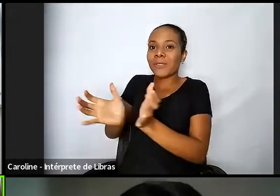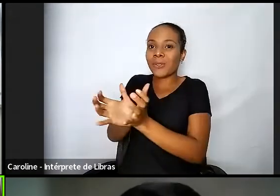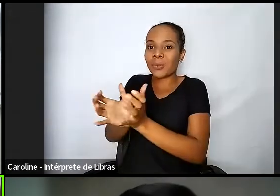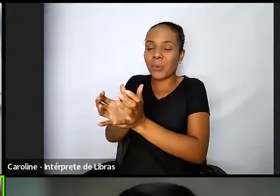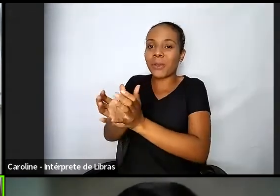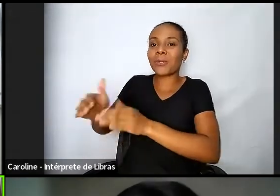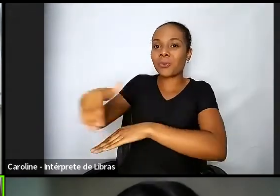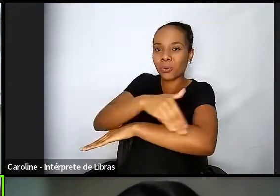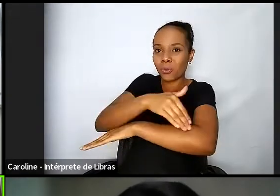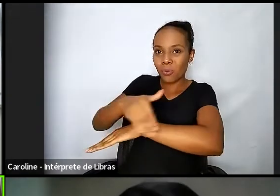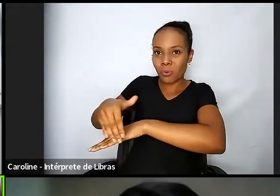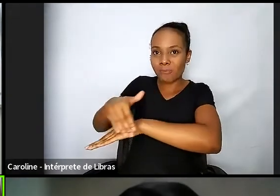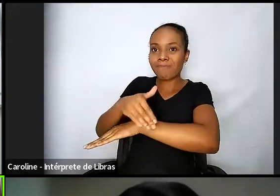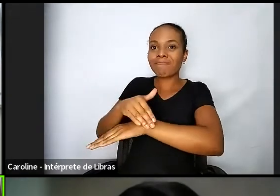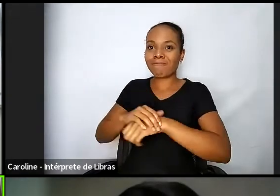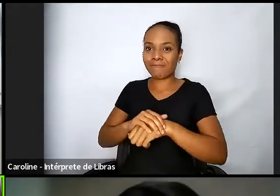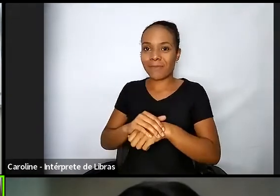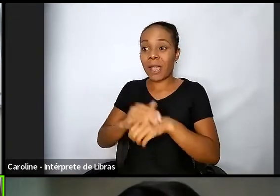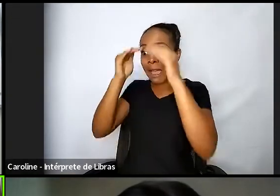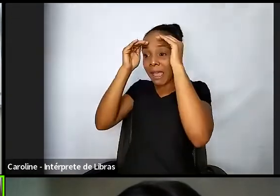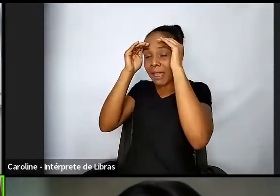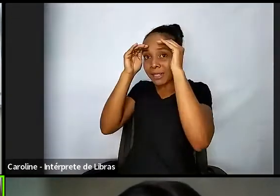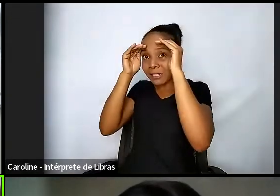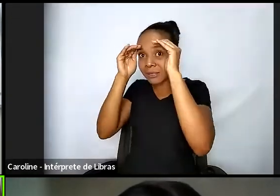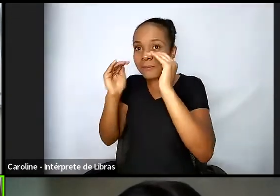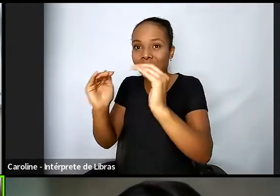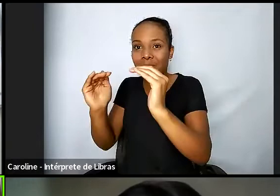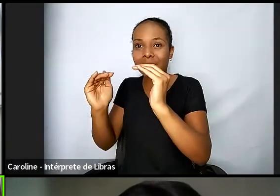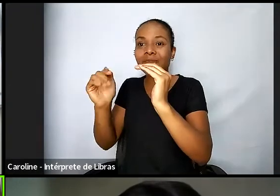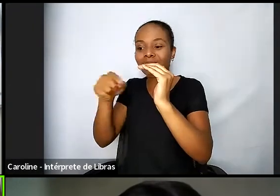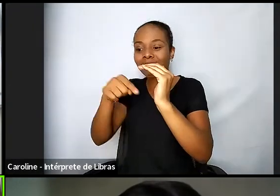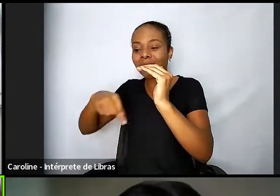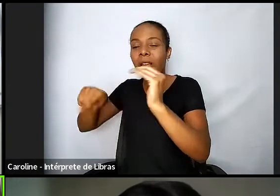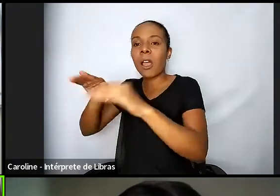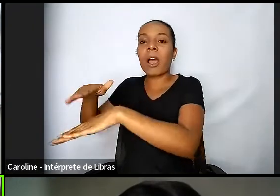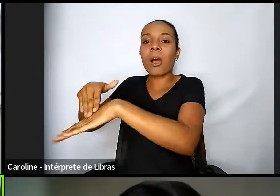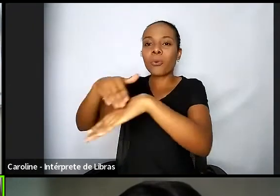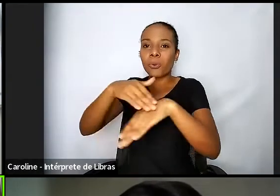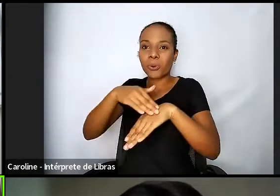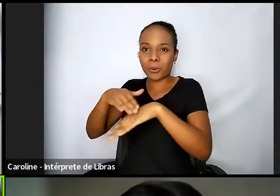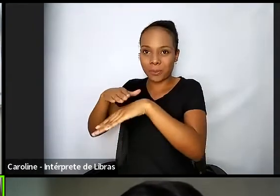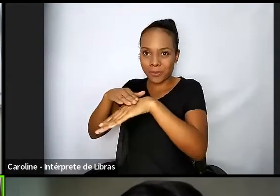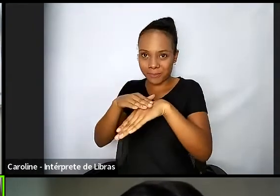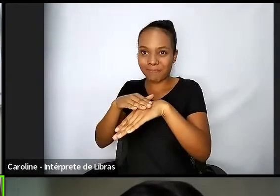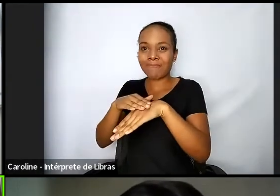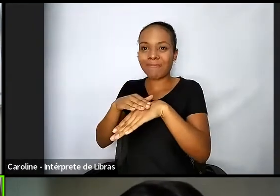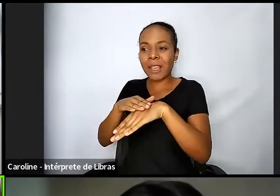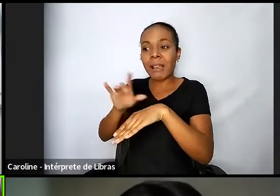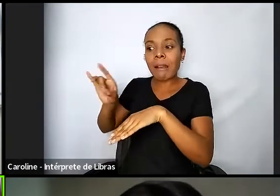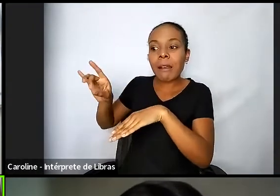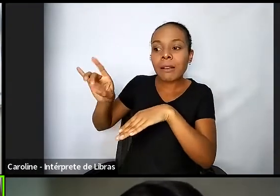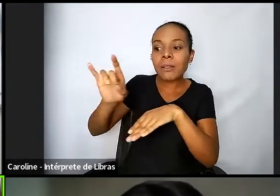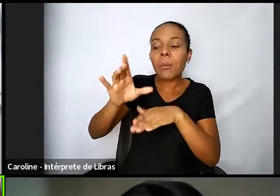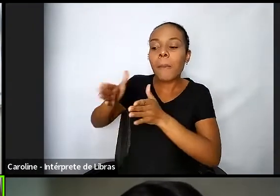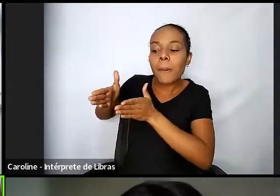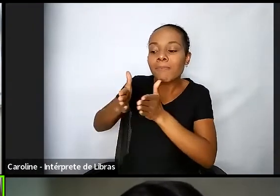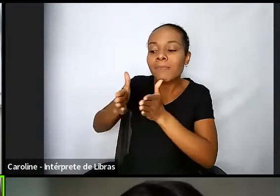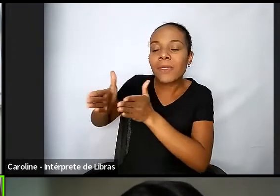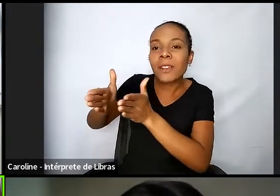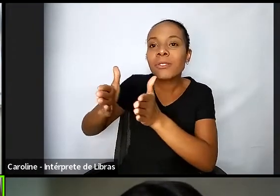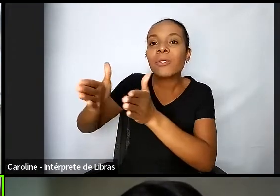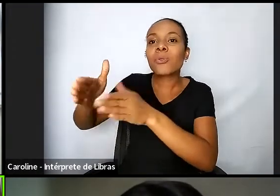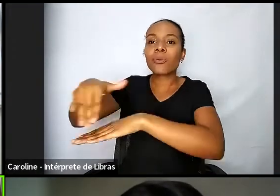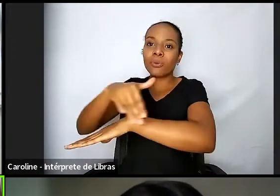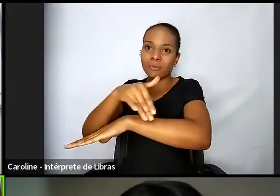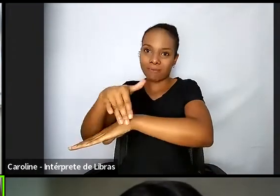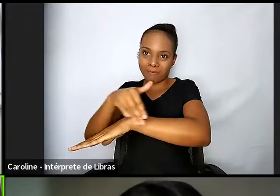respeito à autonomia das pessoas em situação de rua, ou que tenham uma trajetória de rua, e o seu reconhecimento